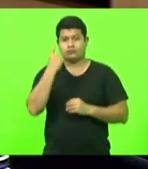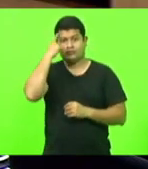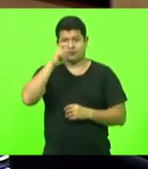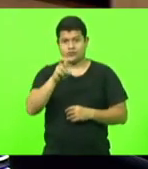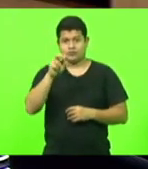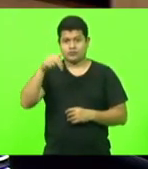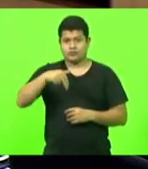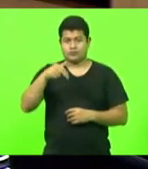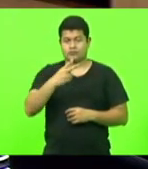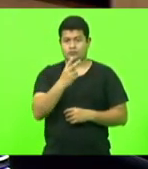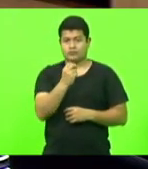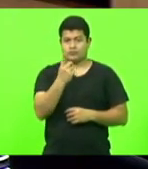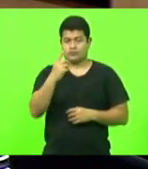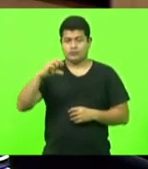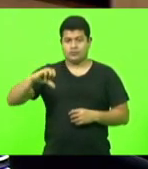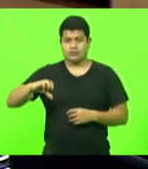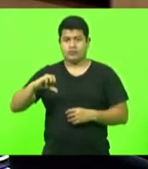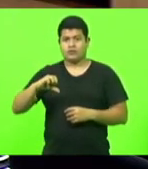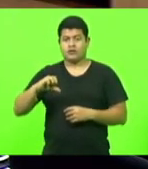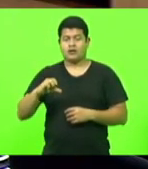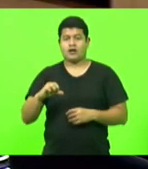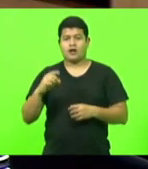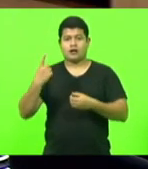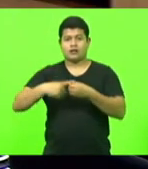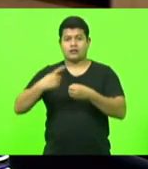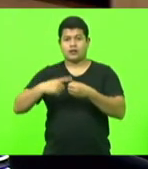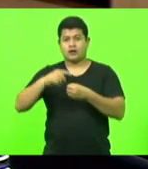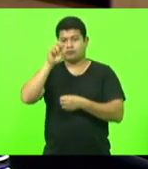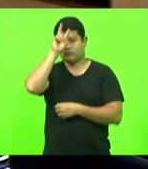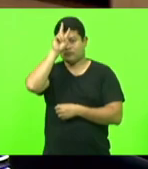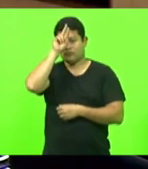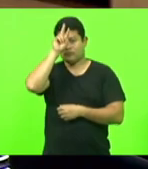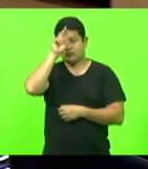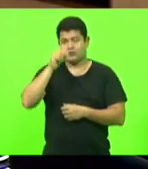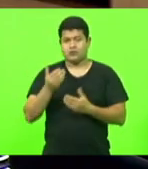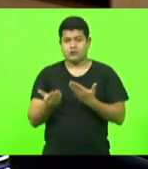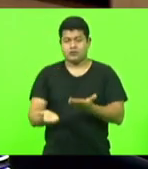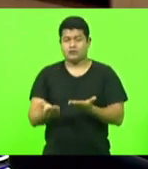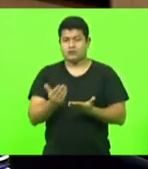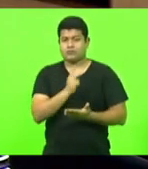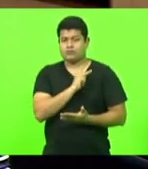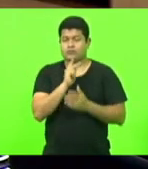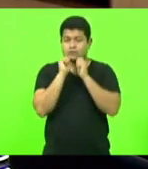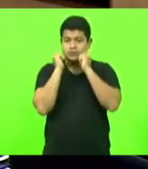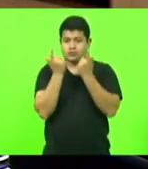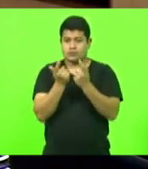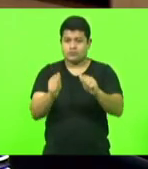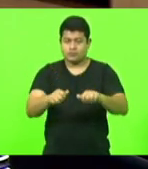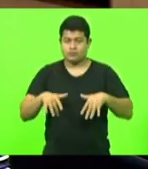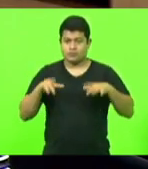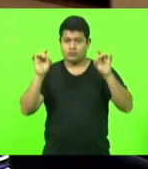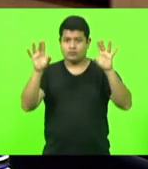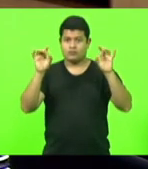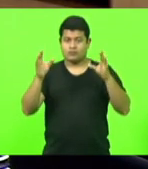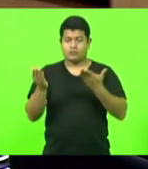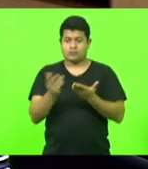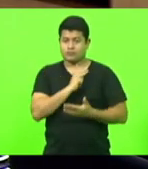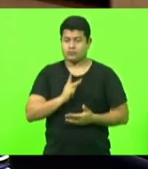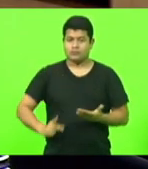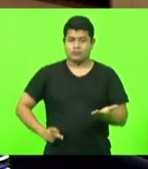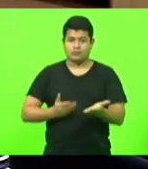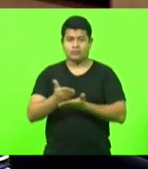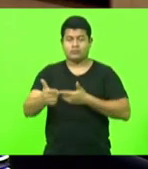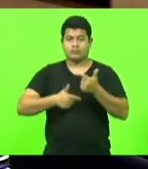2021, na cidade de Forquilinha, reuniu-se a Assembleia Legislativa em Sessão Solene. O Sr. Presidente declarou aberta a sessão e